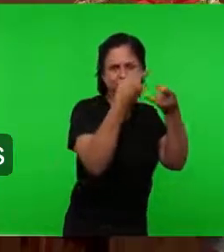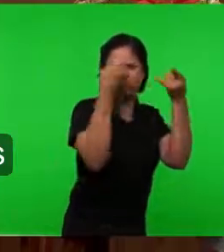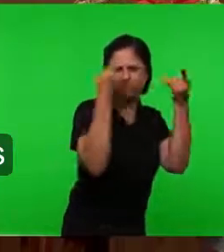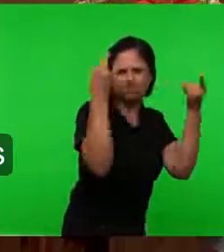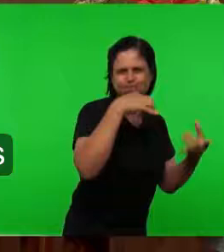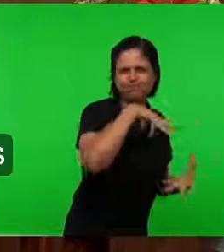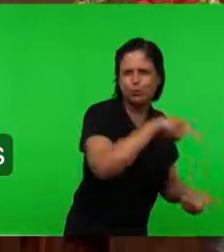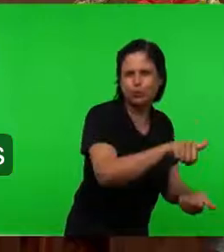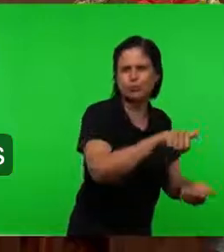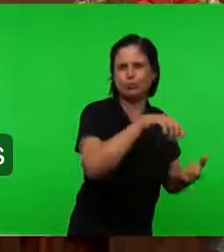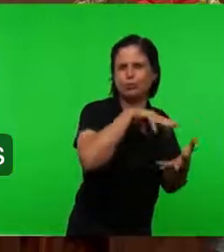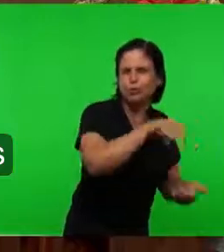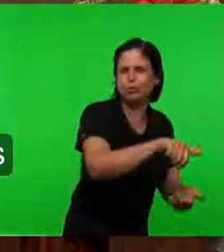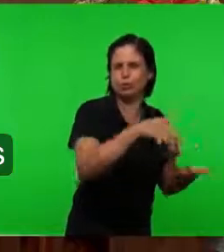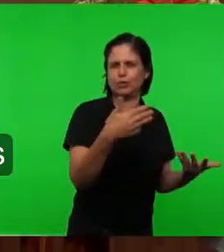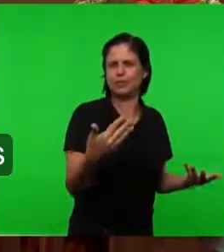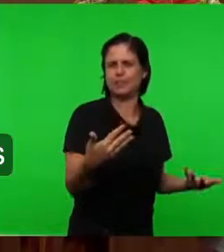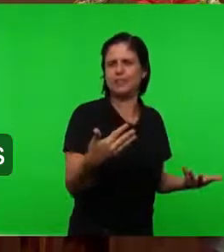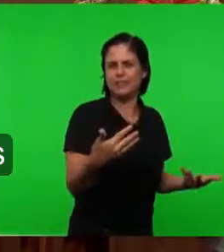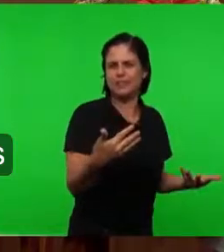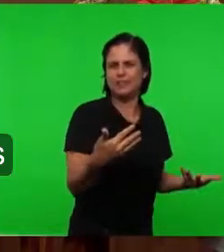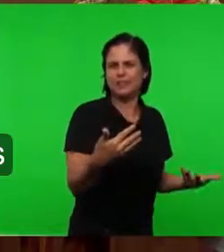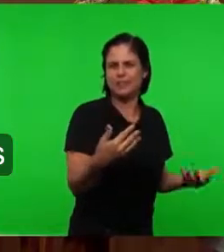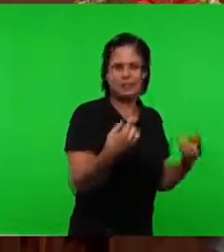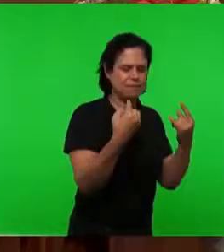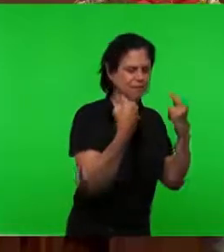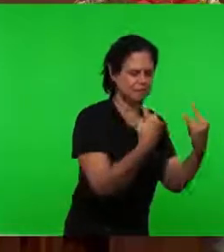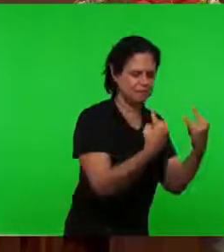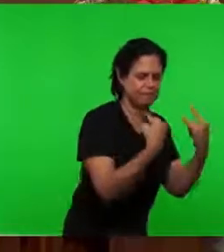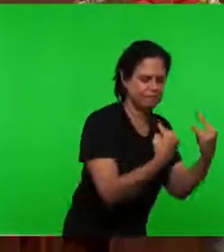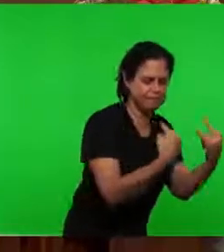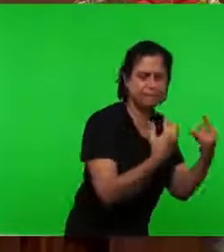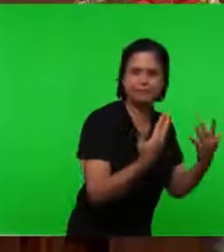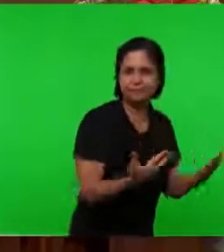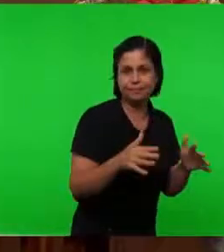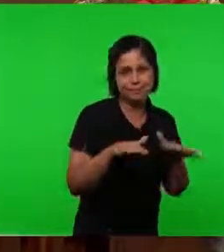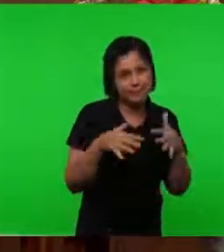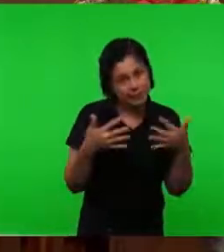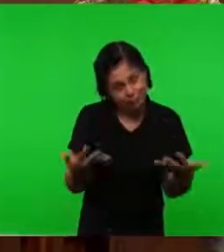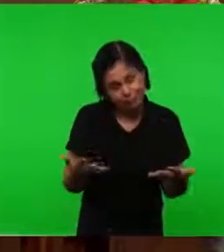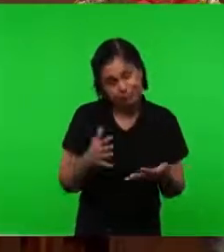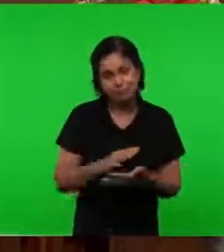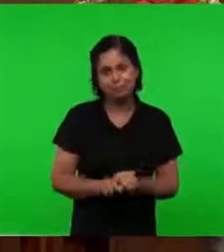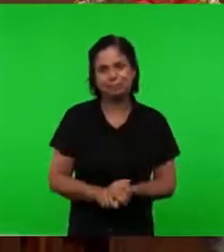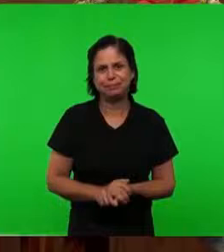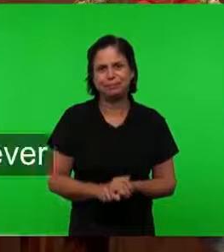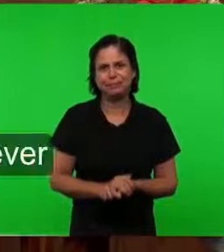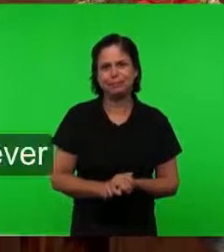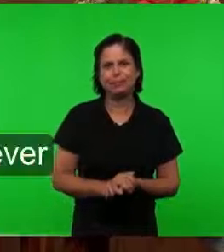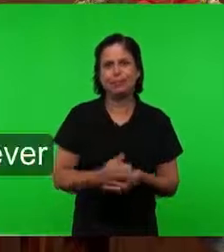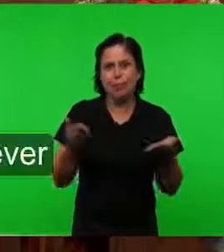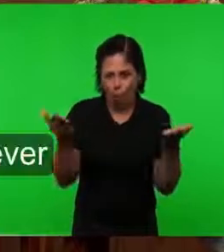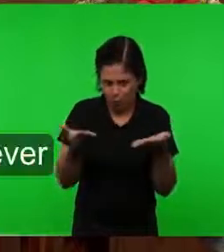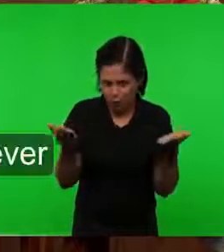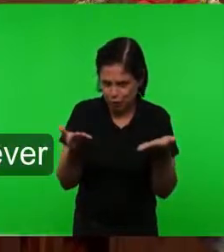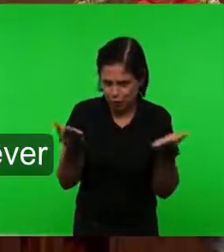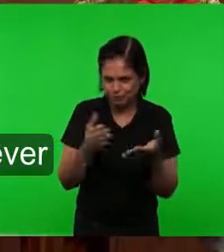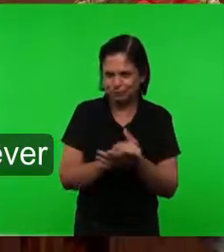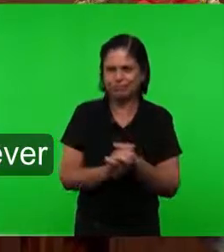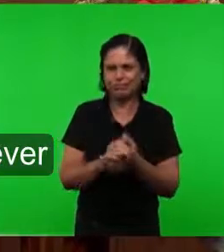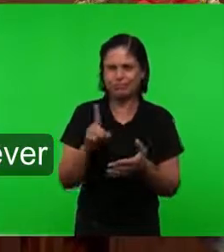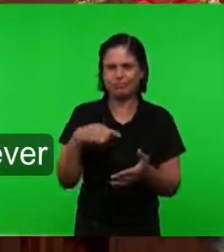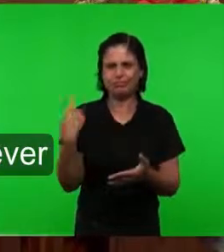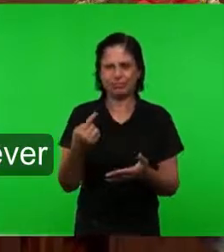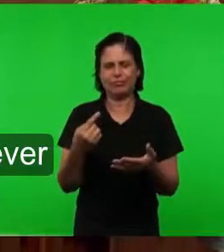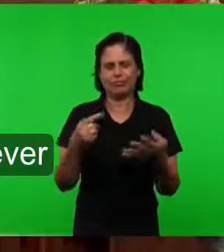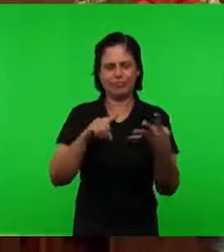E suas Oferecimentos E suas oferendas Assim meus irmãos Assim Por último Hoje nós vamos ver O